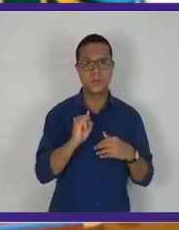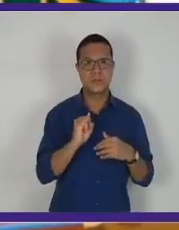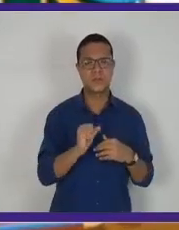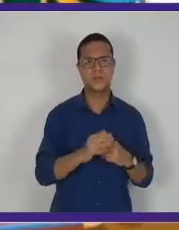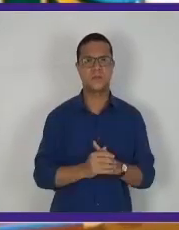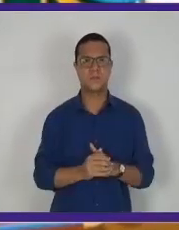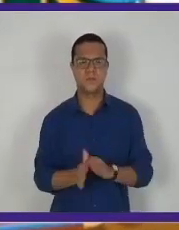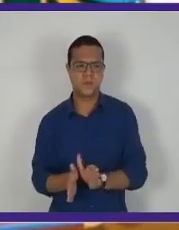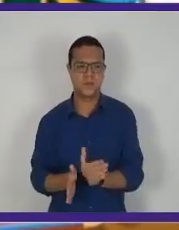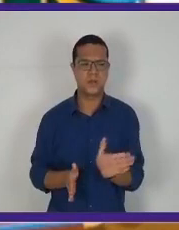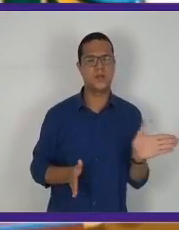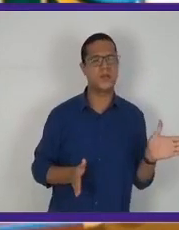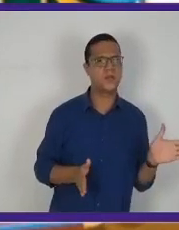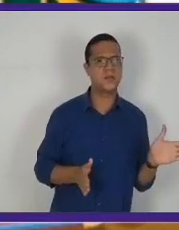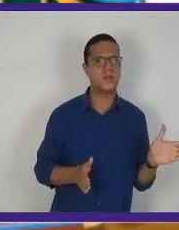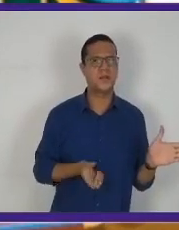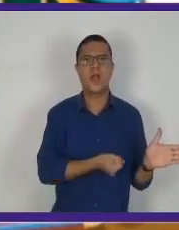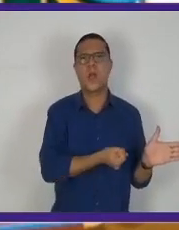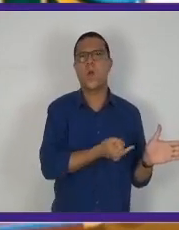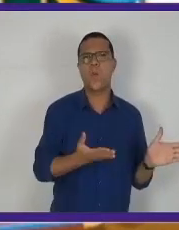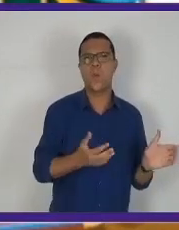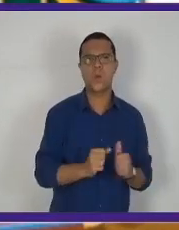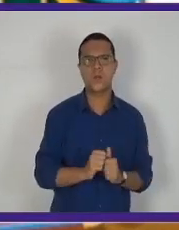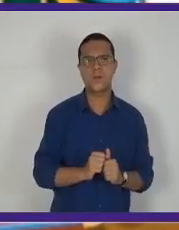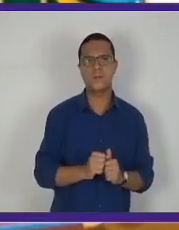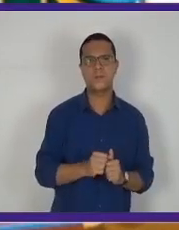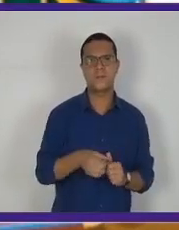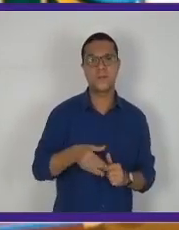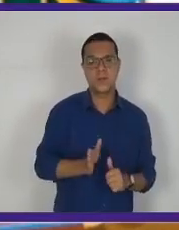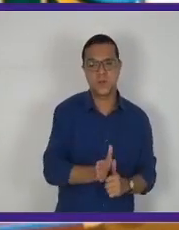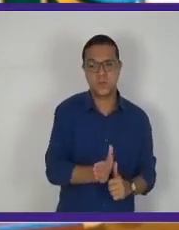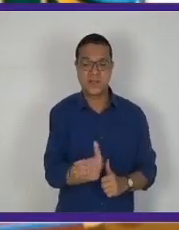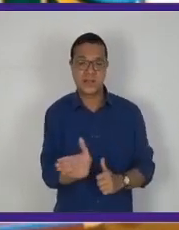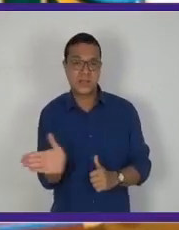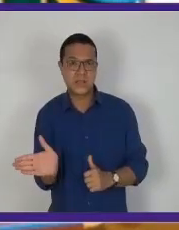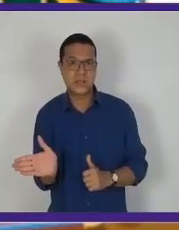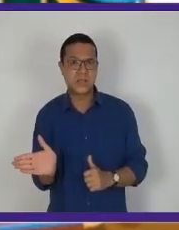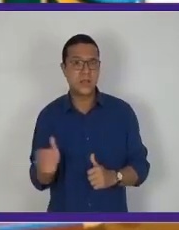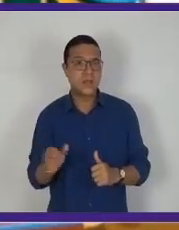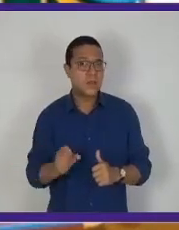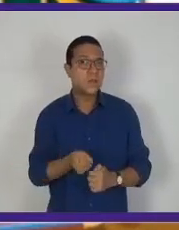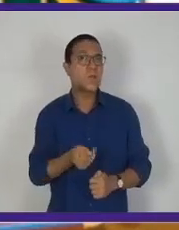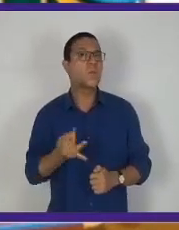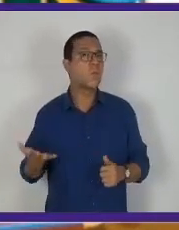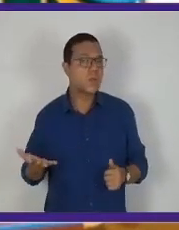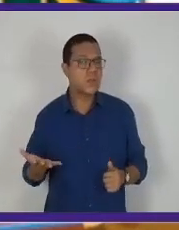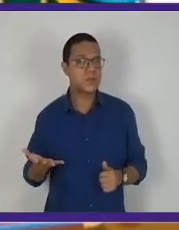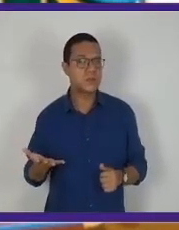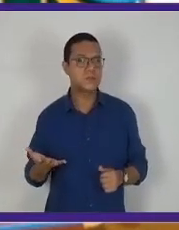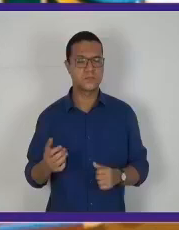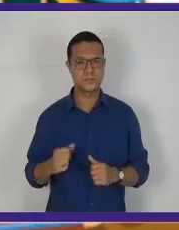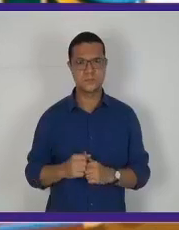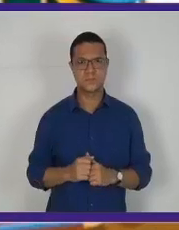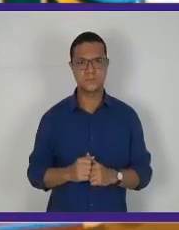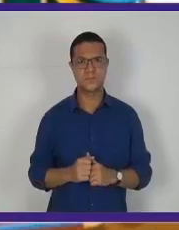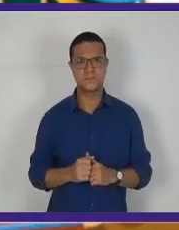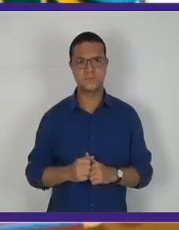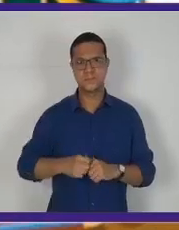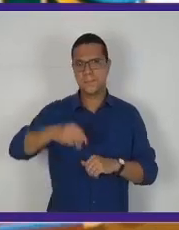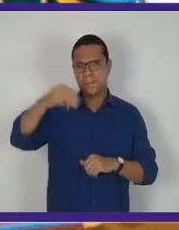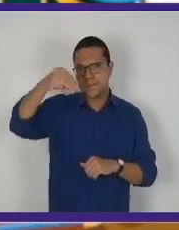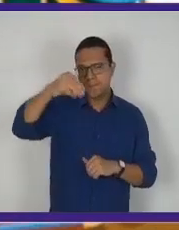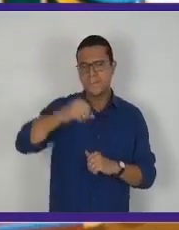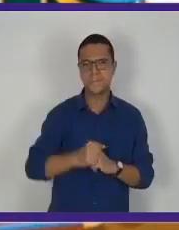quantos metros você virou à esquerda? Se você virar novamente para a direita, quantos metros você virou